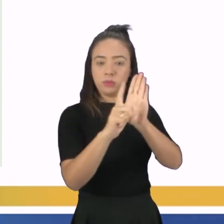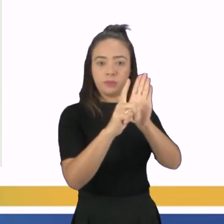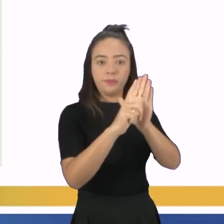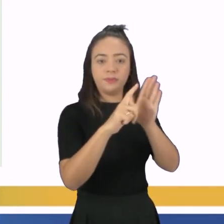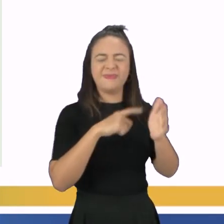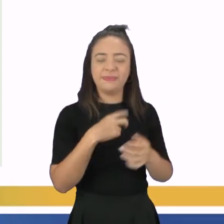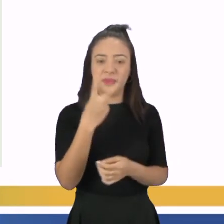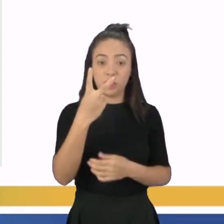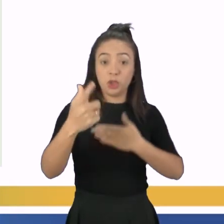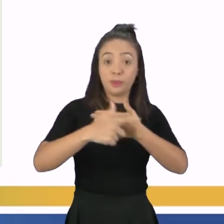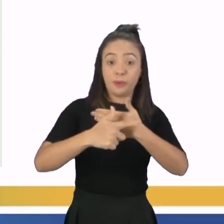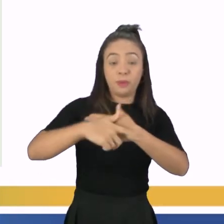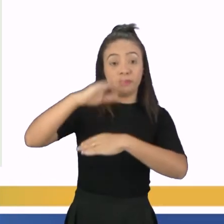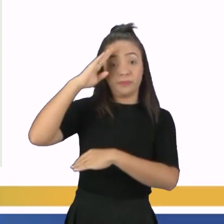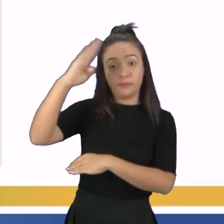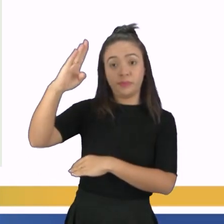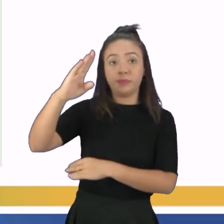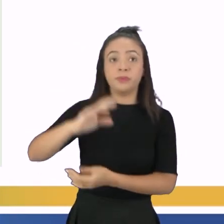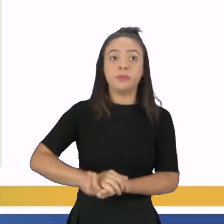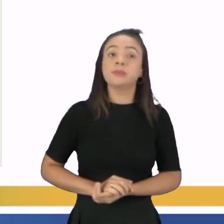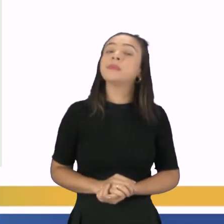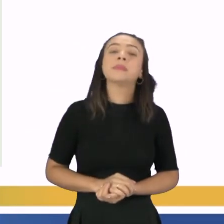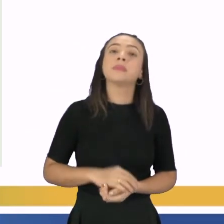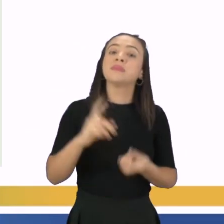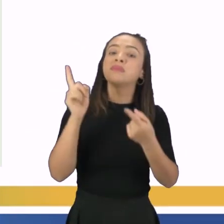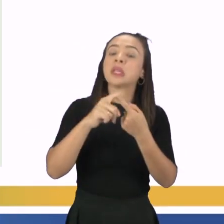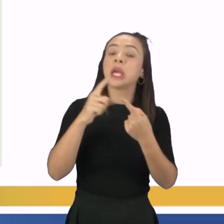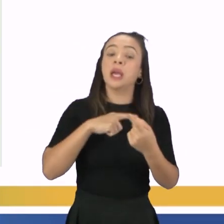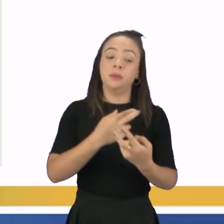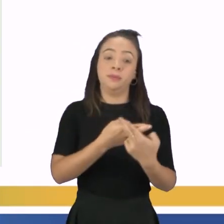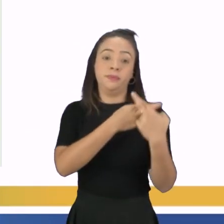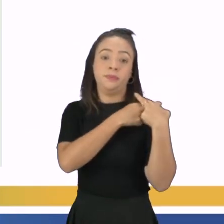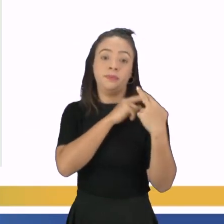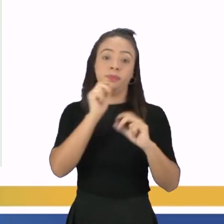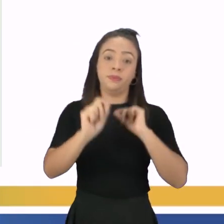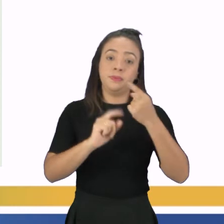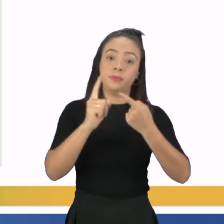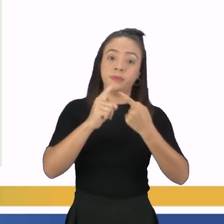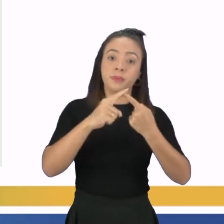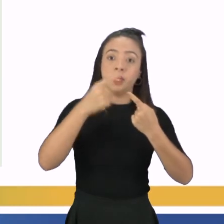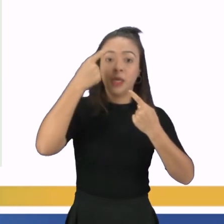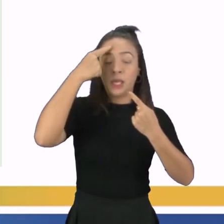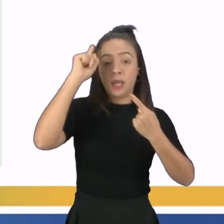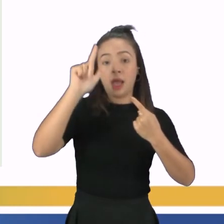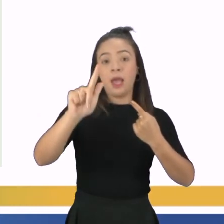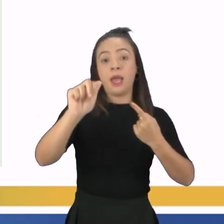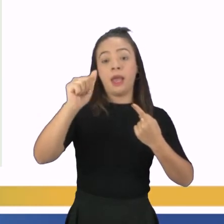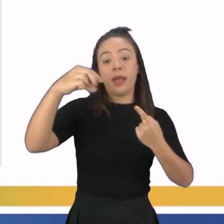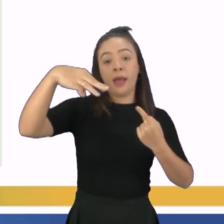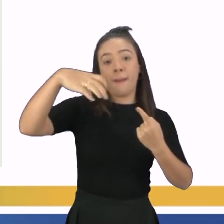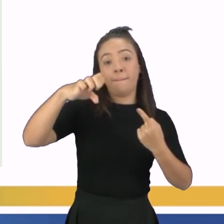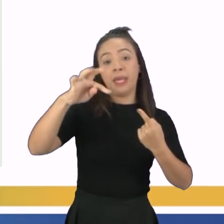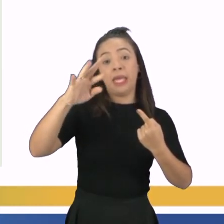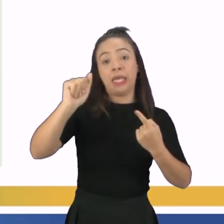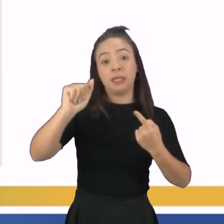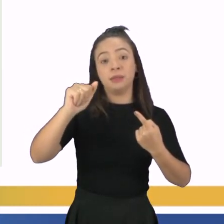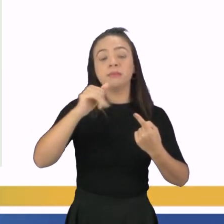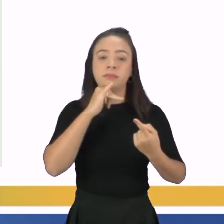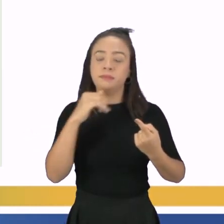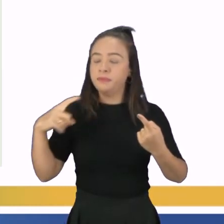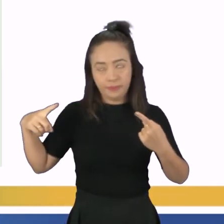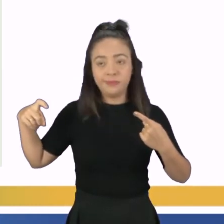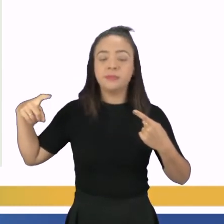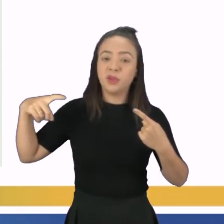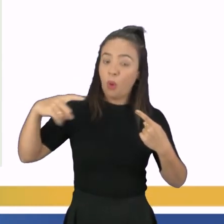ele tem duas funções principais Ele é o sistema responsável pela produção de gametas No caso do homem ou